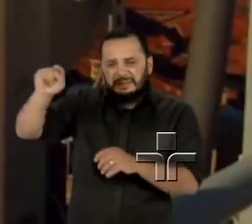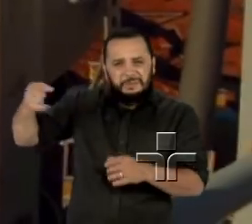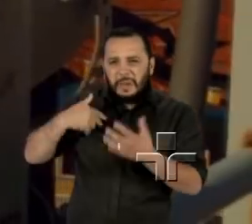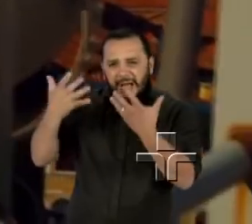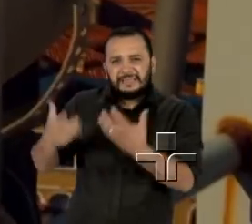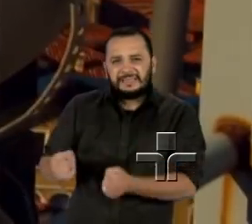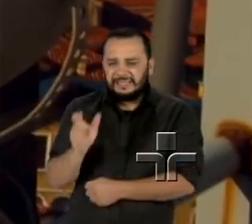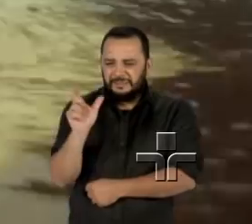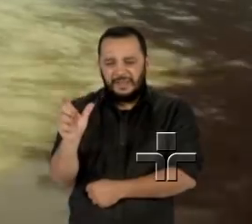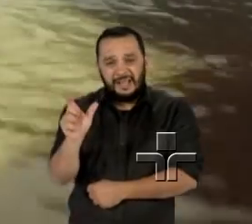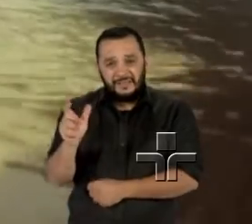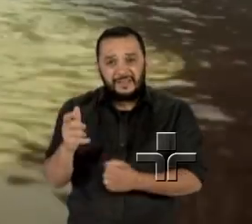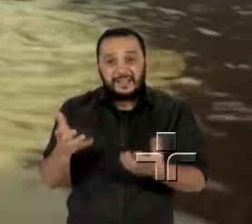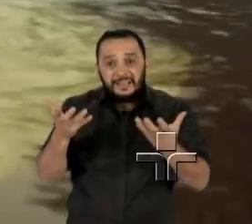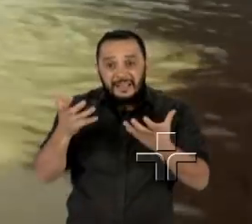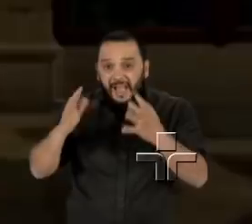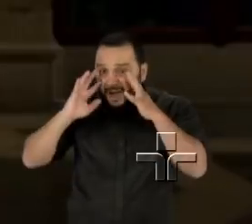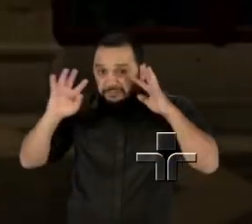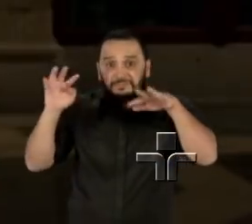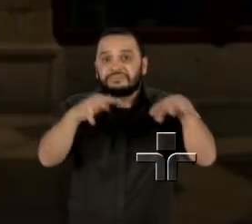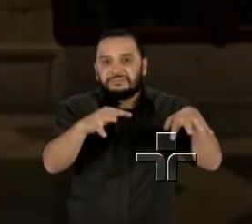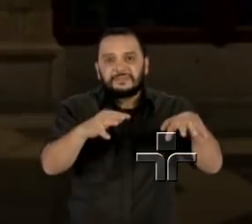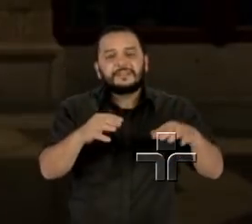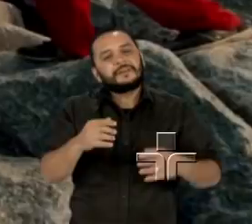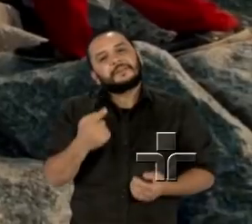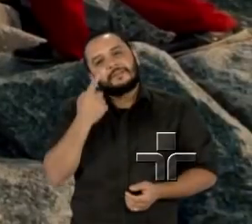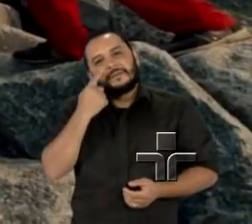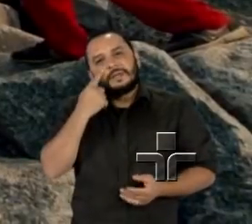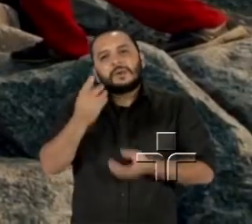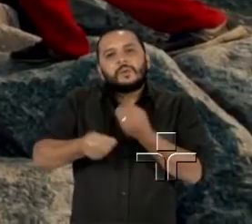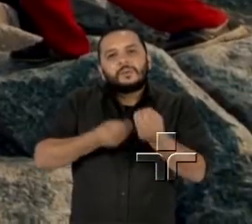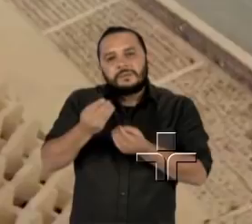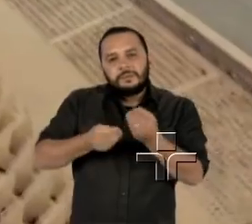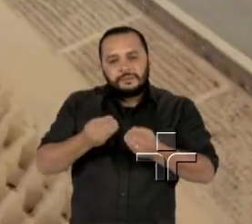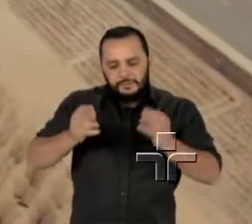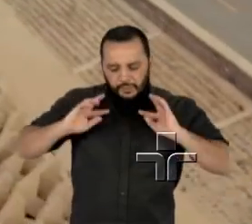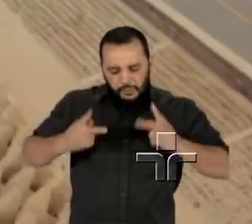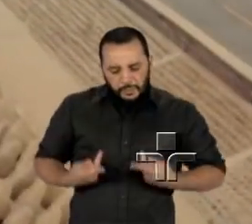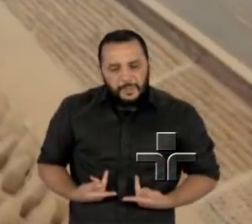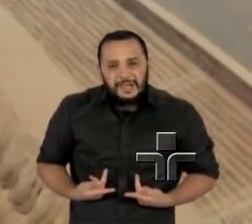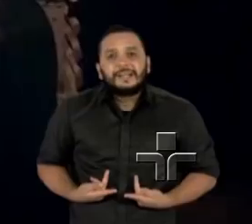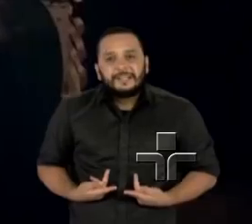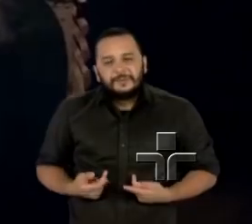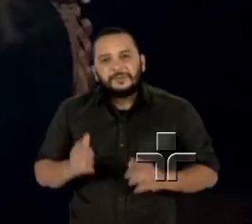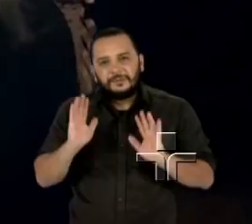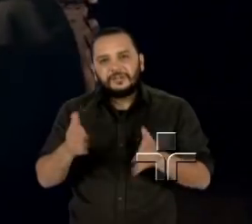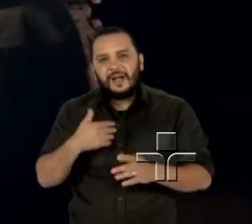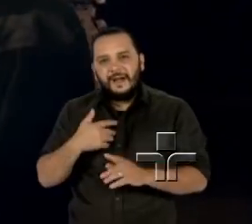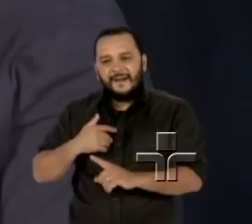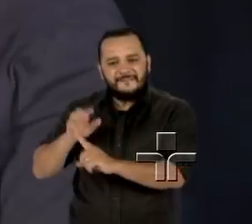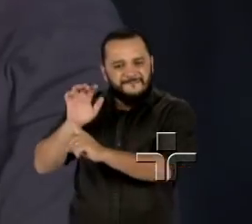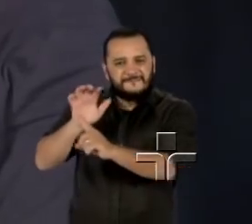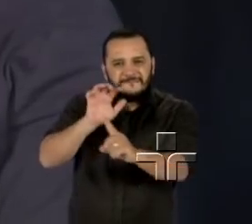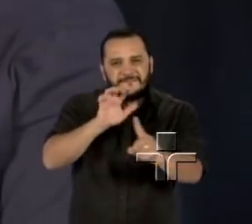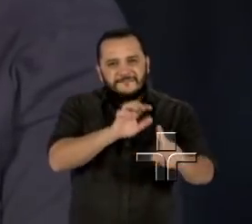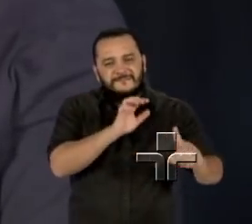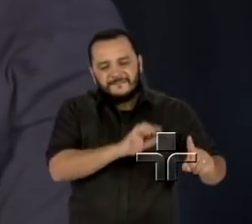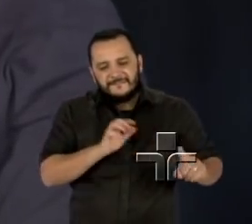realizadores querem chamar a atenção e ajudar o público a entender que os seres humanos levaram o planeta a uma nova era.